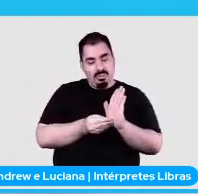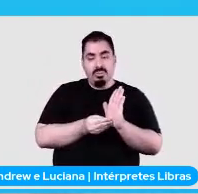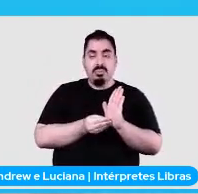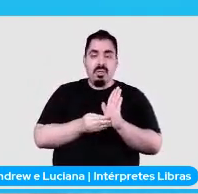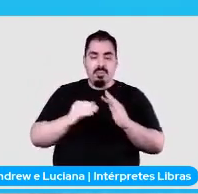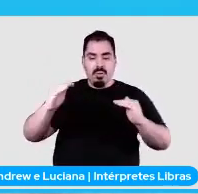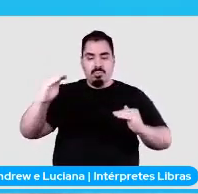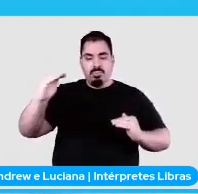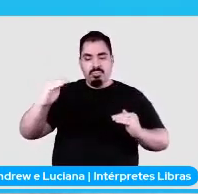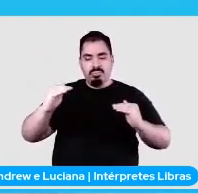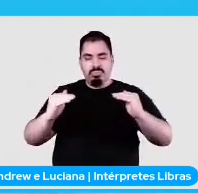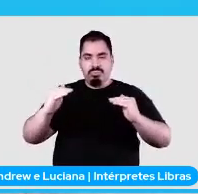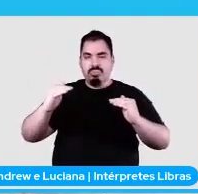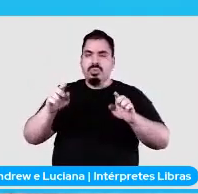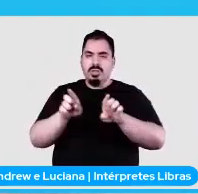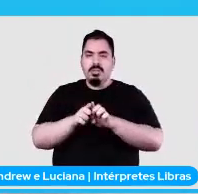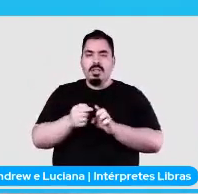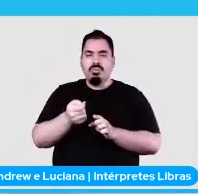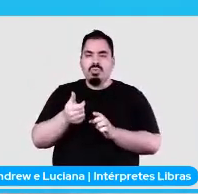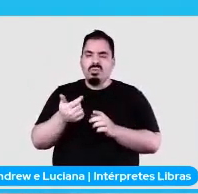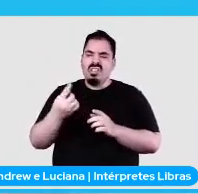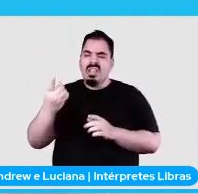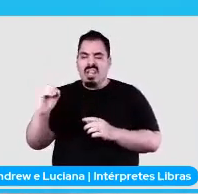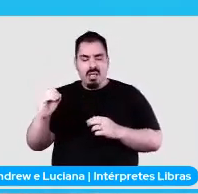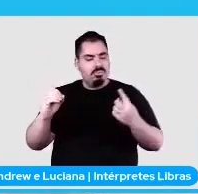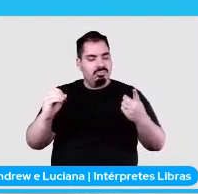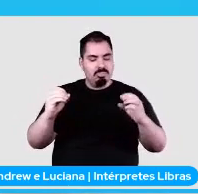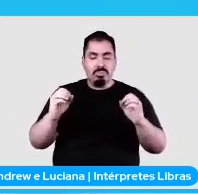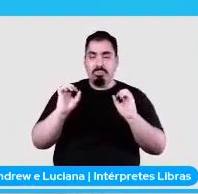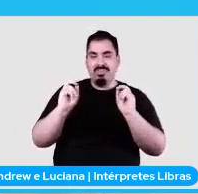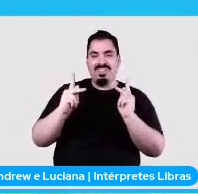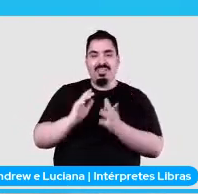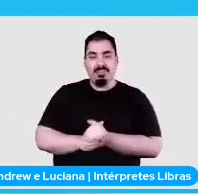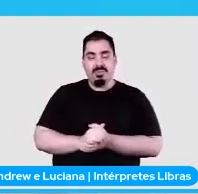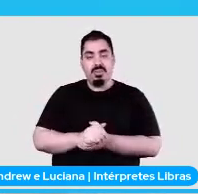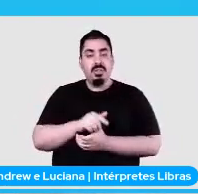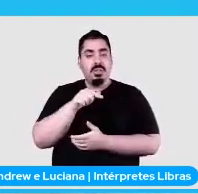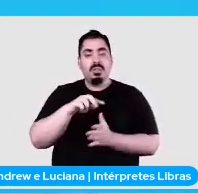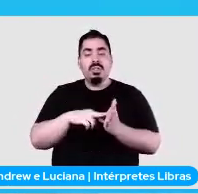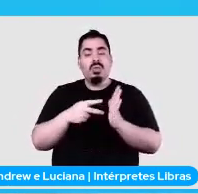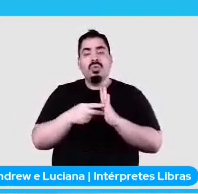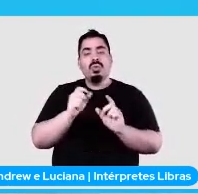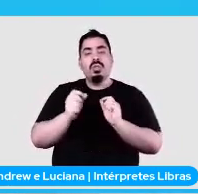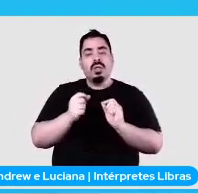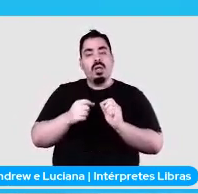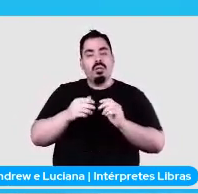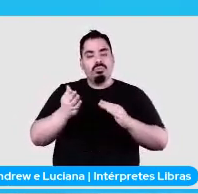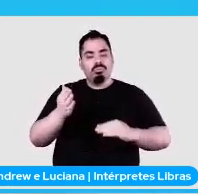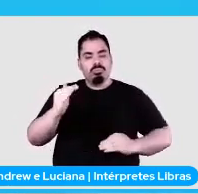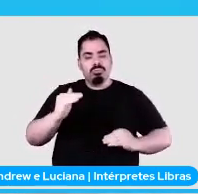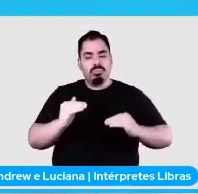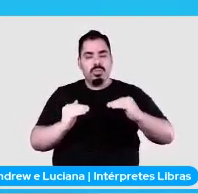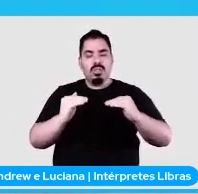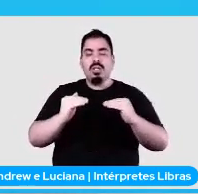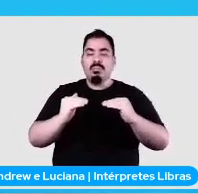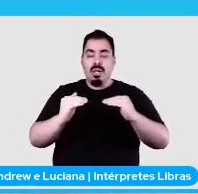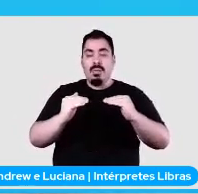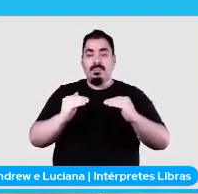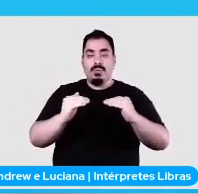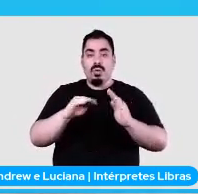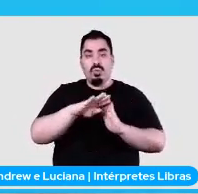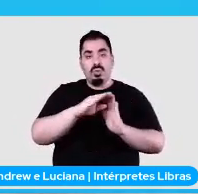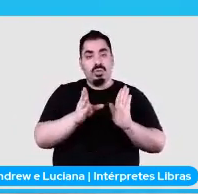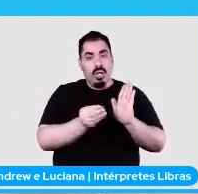pequena observação que isso é tratar o desvalorçamento a nível de dados, porque a gente também tem tratamentos